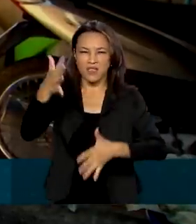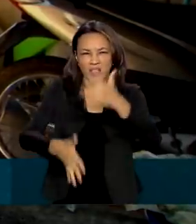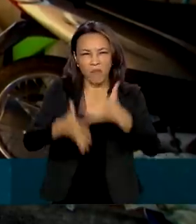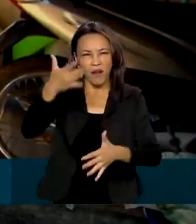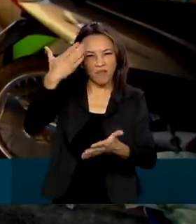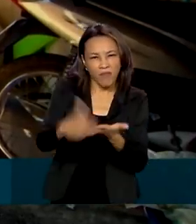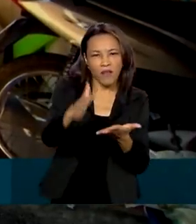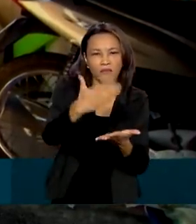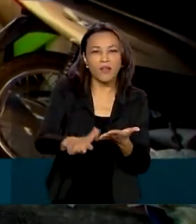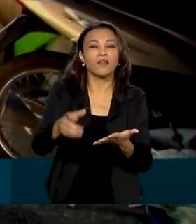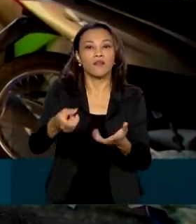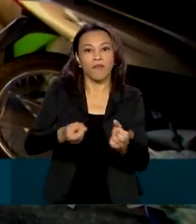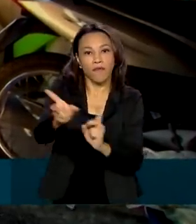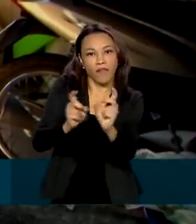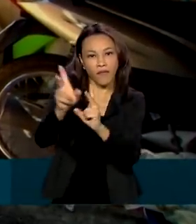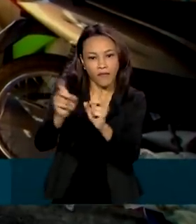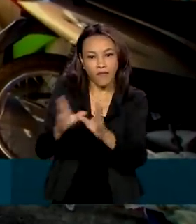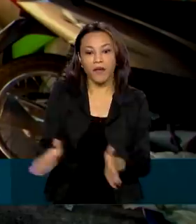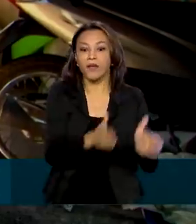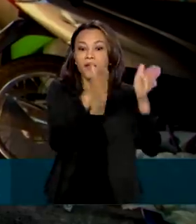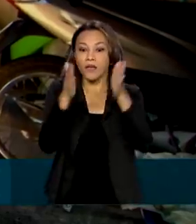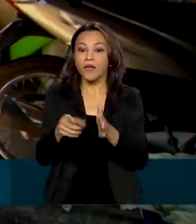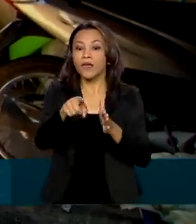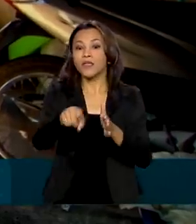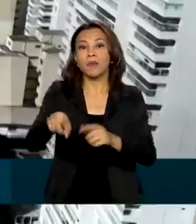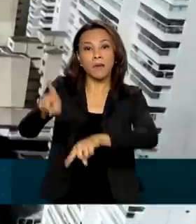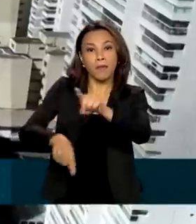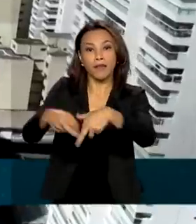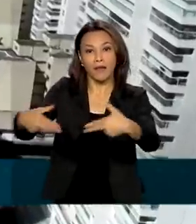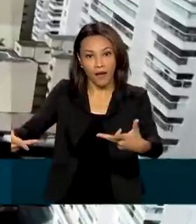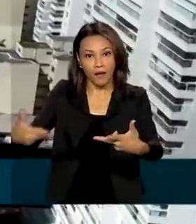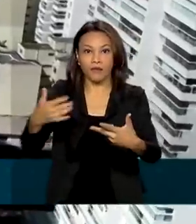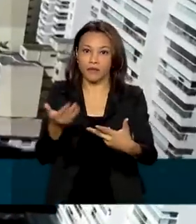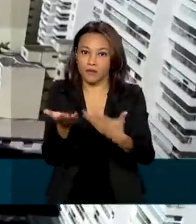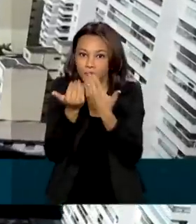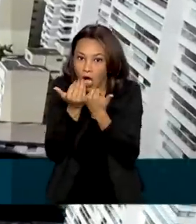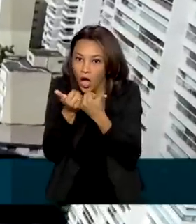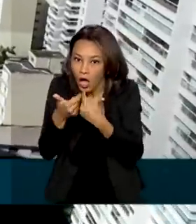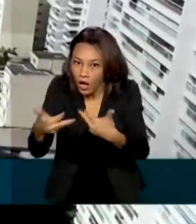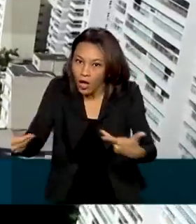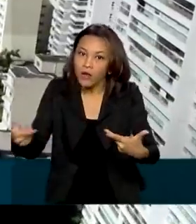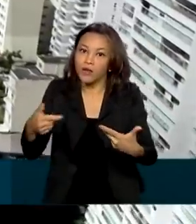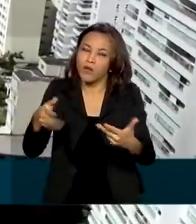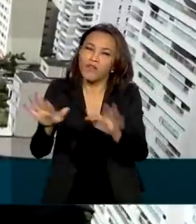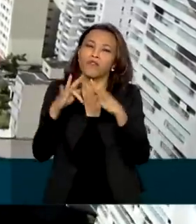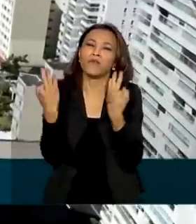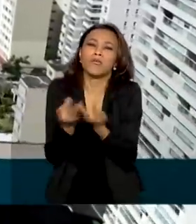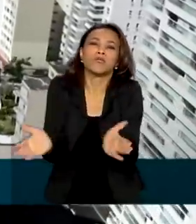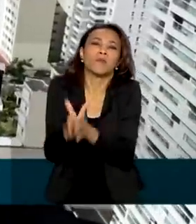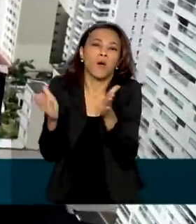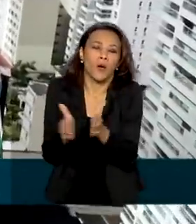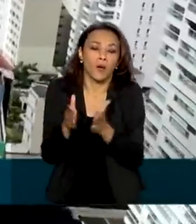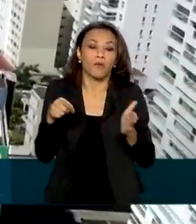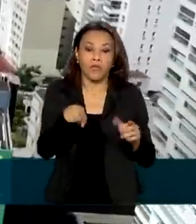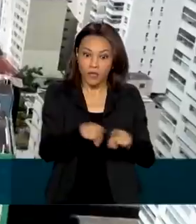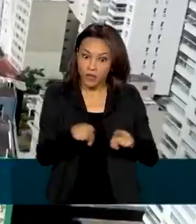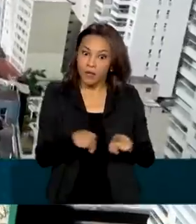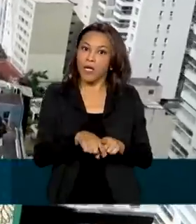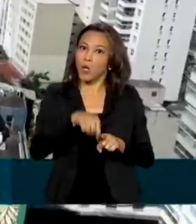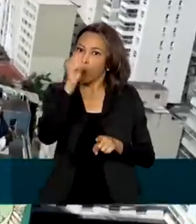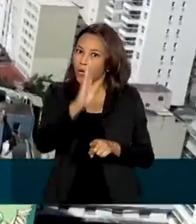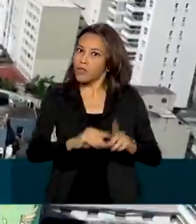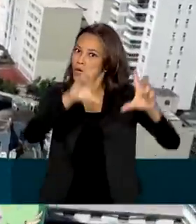e do preço de produtos consumidos por famílias de baixa renda. Além disso, a OCDE recomenda que o Brasil diminua o